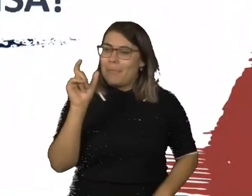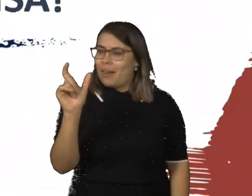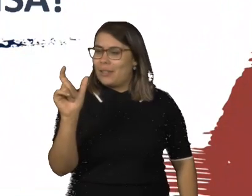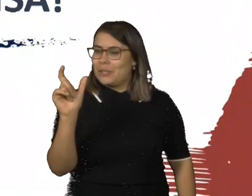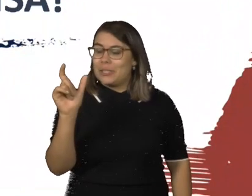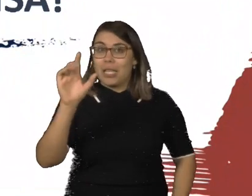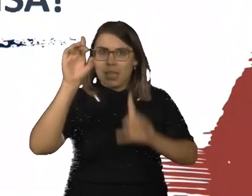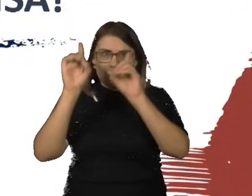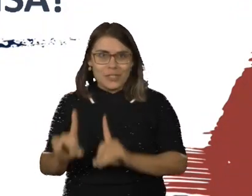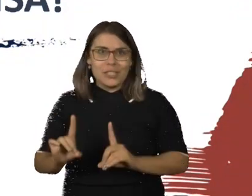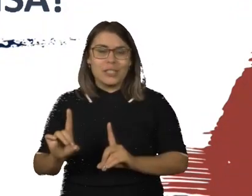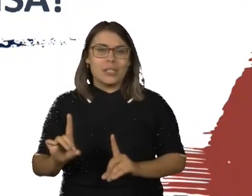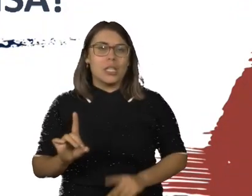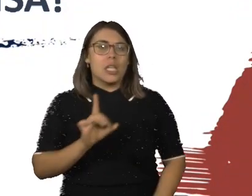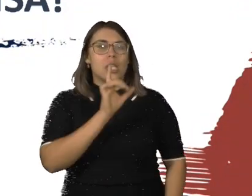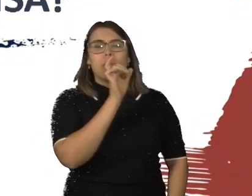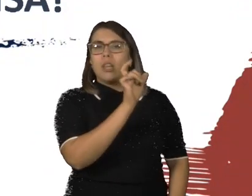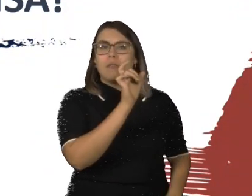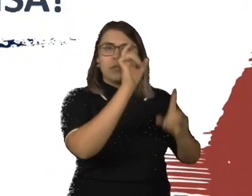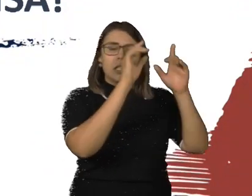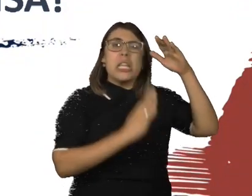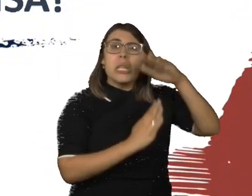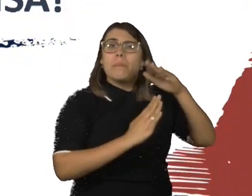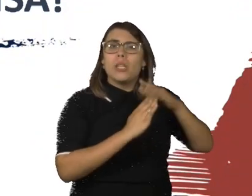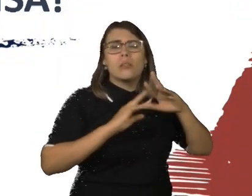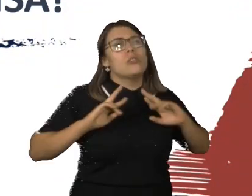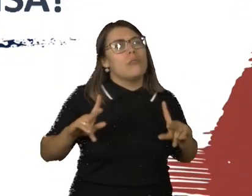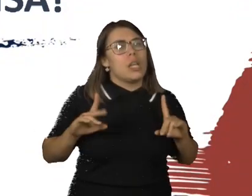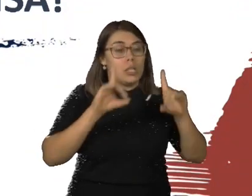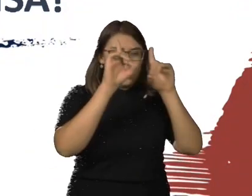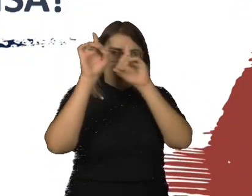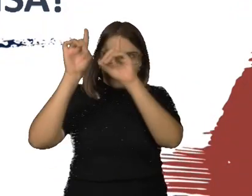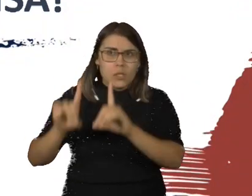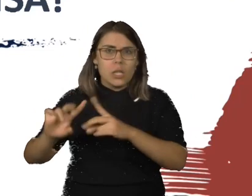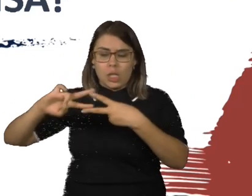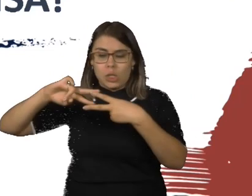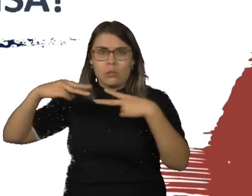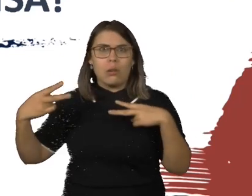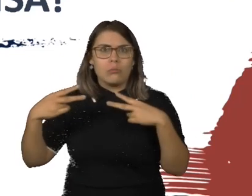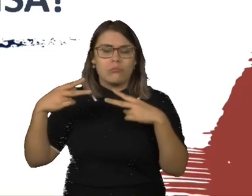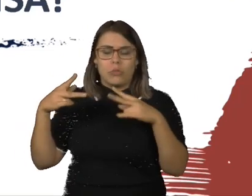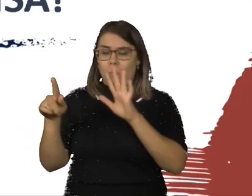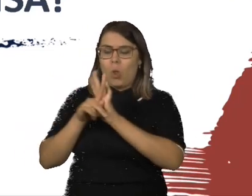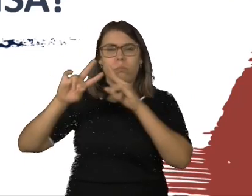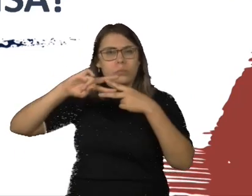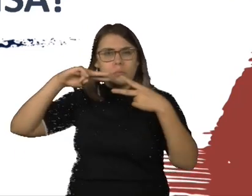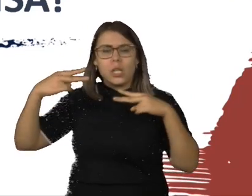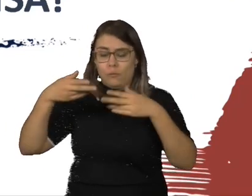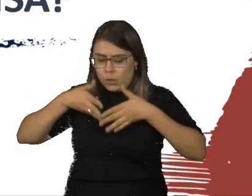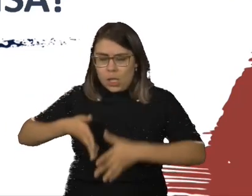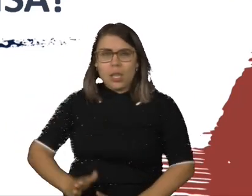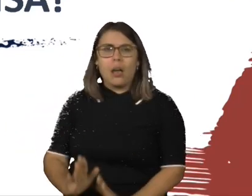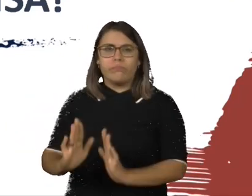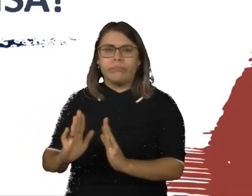deficiência e limitação. Sim, a deficiência é uma característica genética, uma condição genética, que você nasce